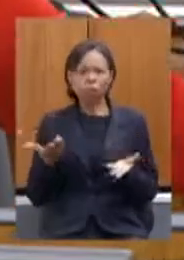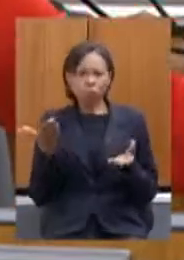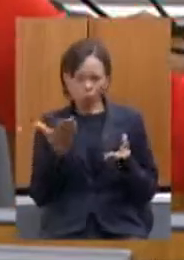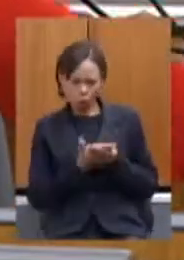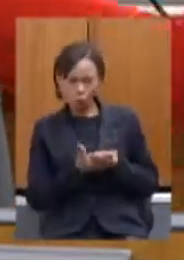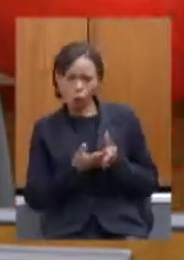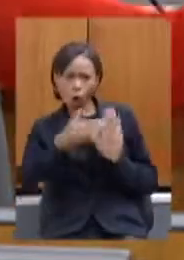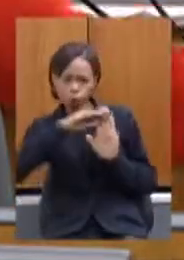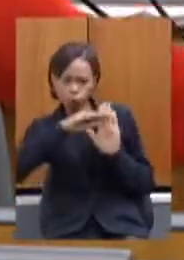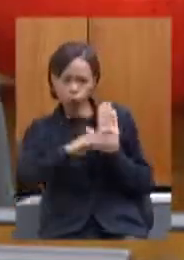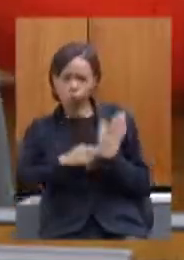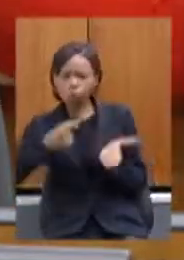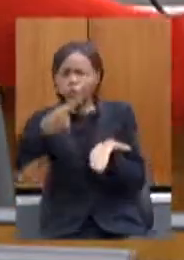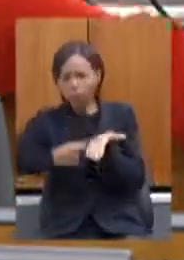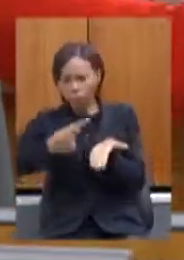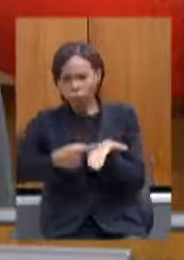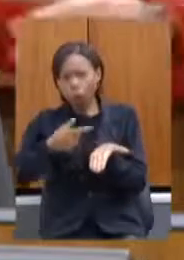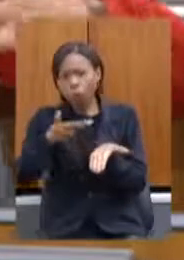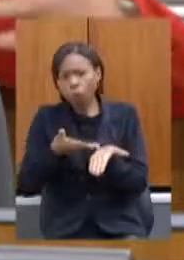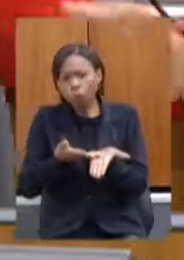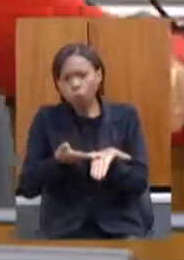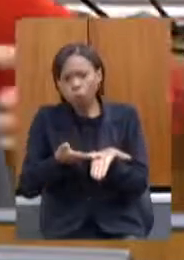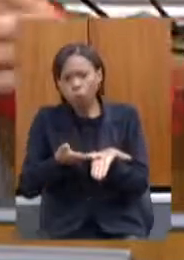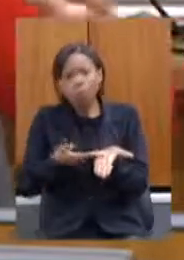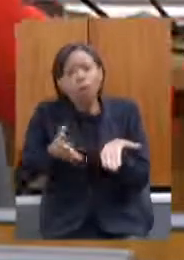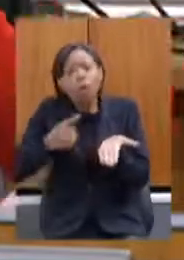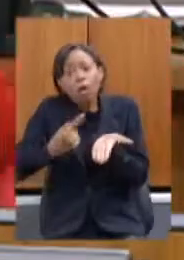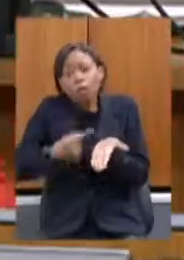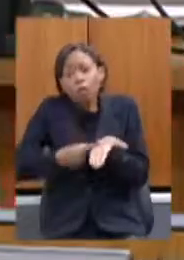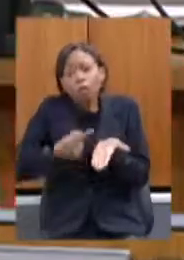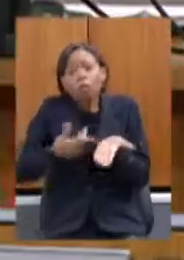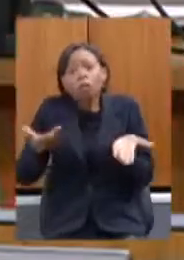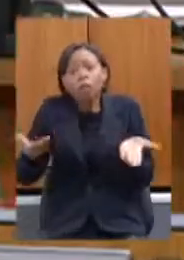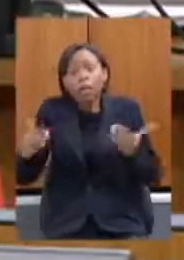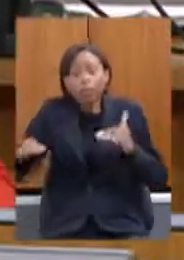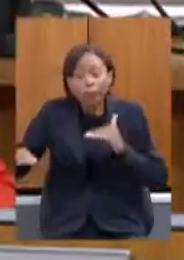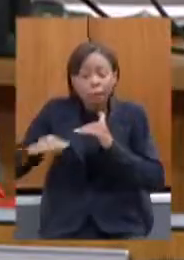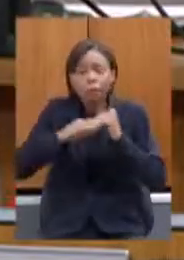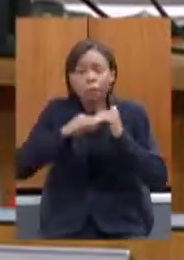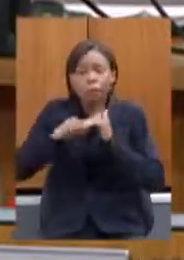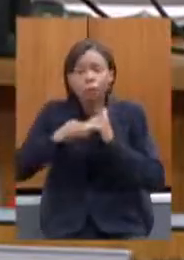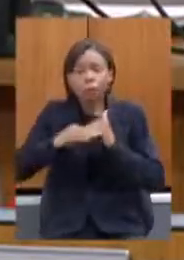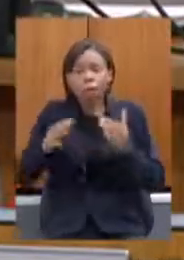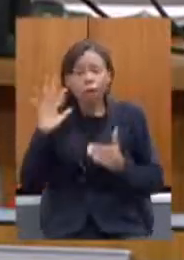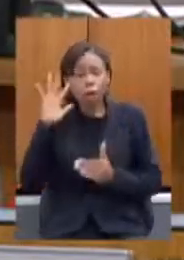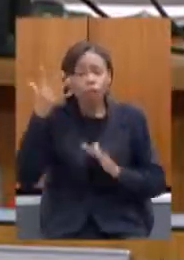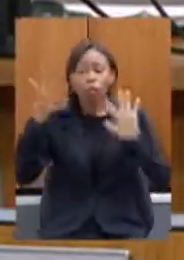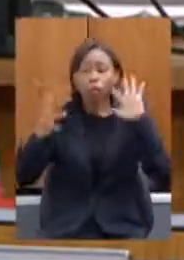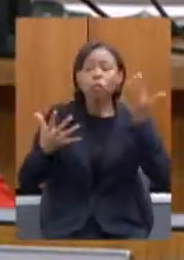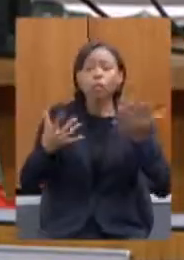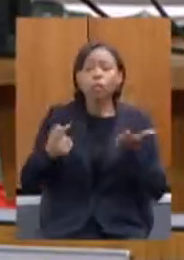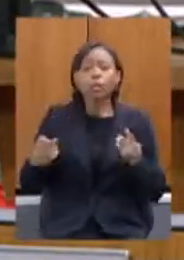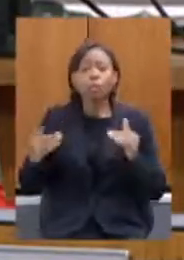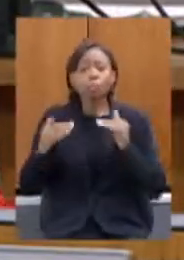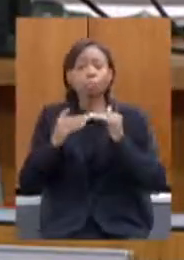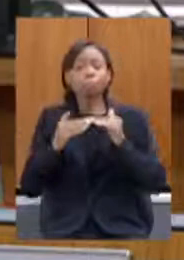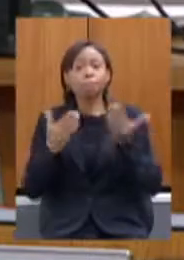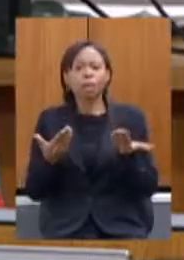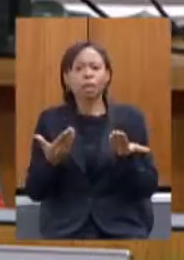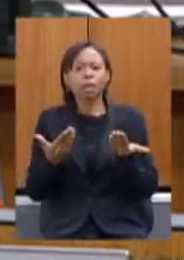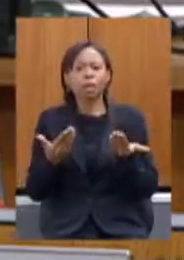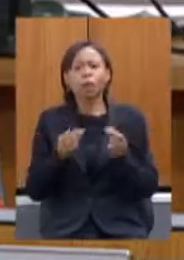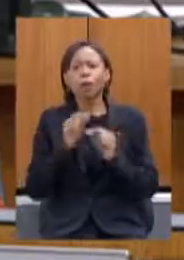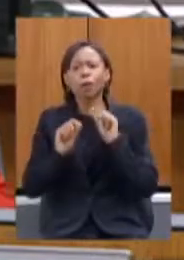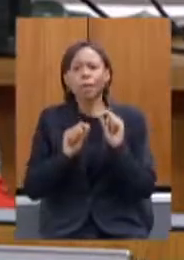acordo esse acordo significa as partes chegarem num denominador comum o denominador comum vai ser o que? abre mão de 30